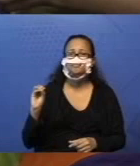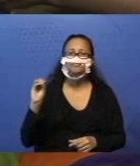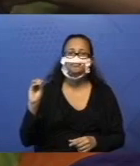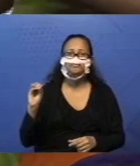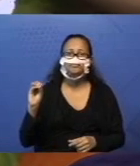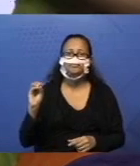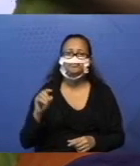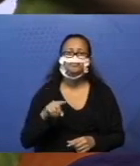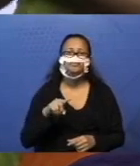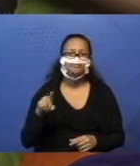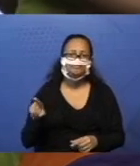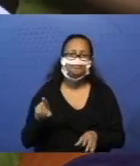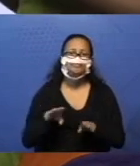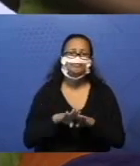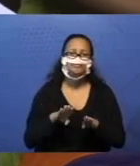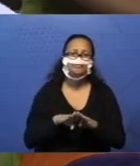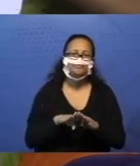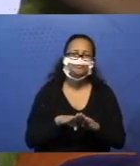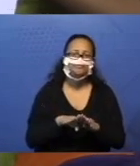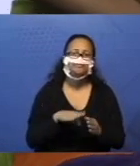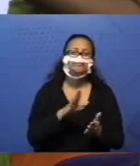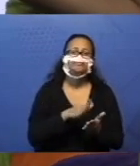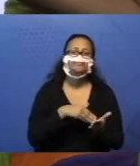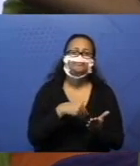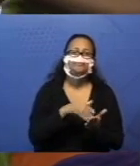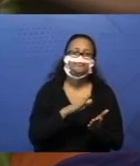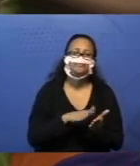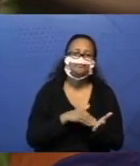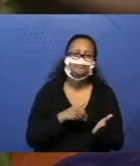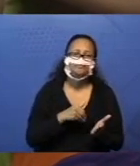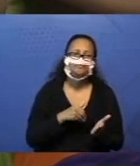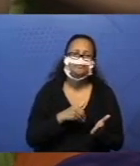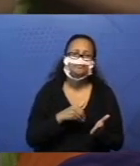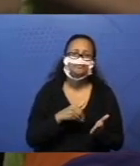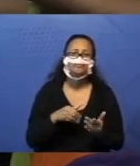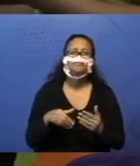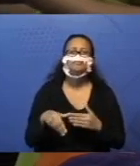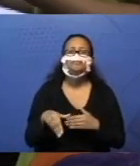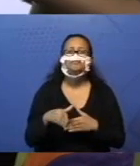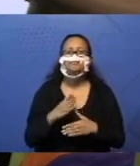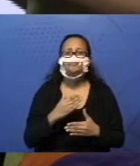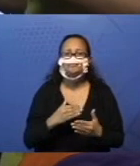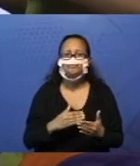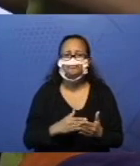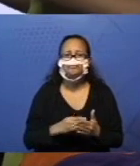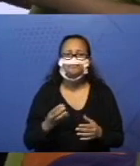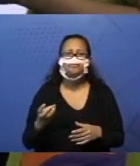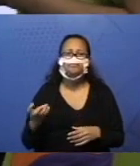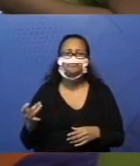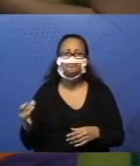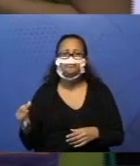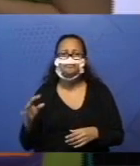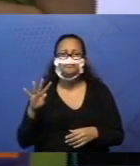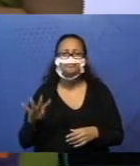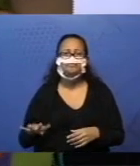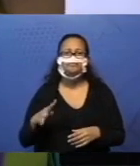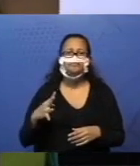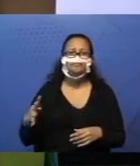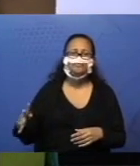aí na sua casa, depois, você vai pintar todos os valores na malha. O primeiro já está pronto.